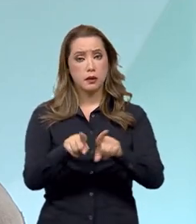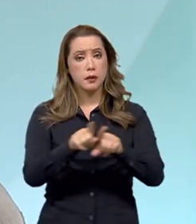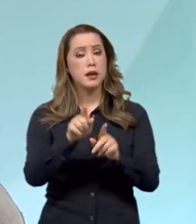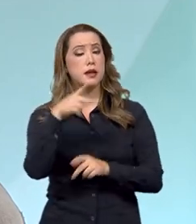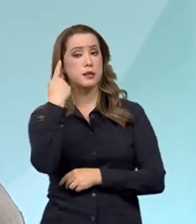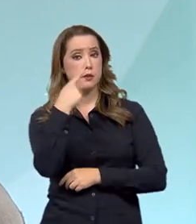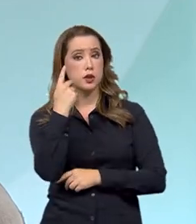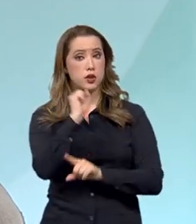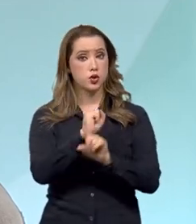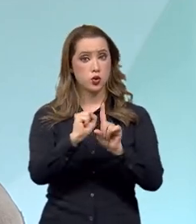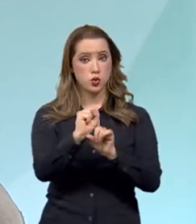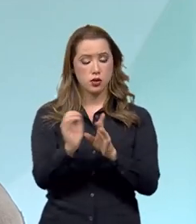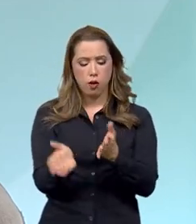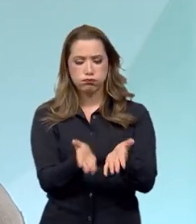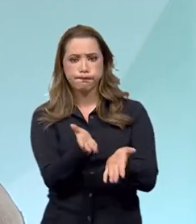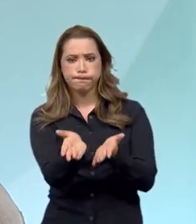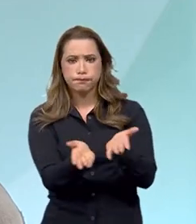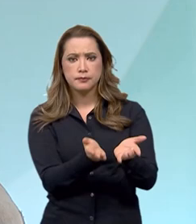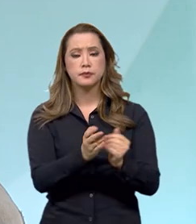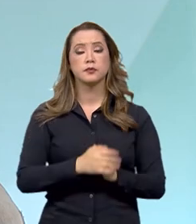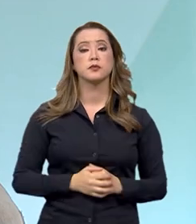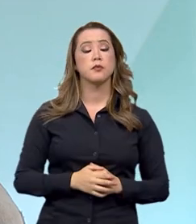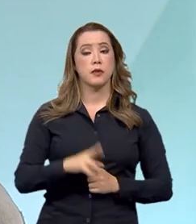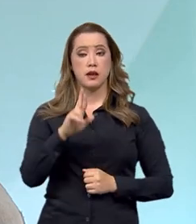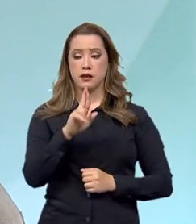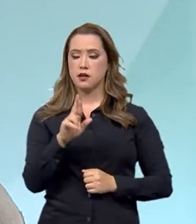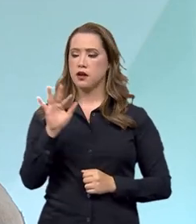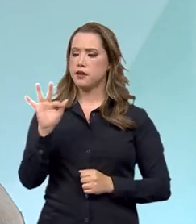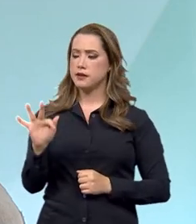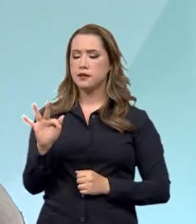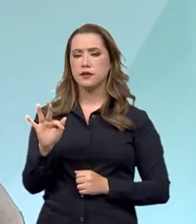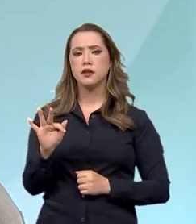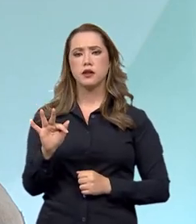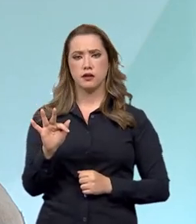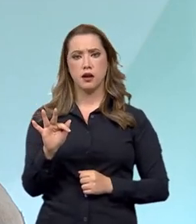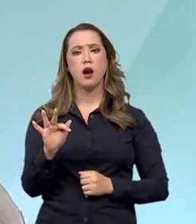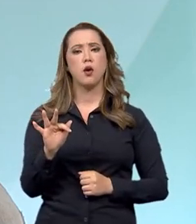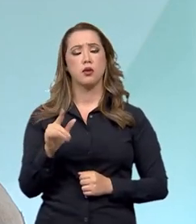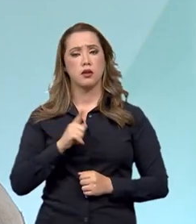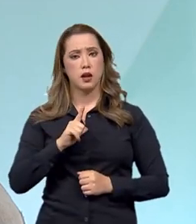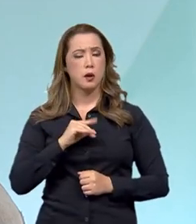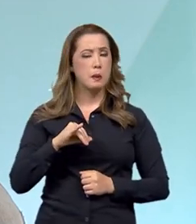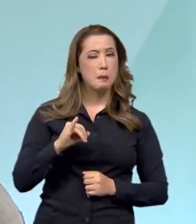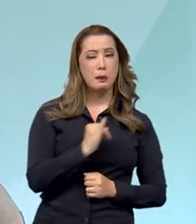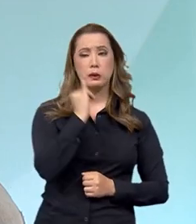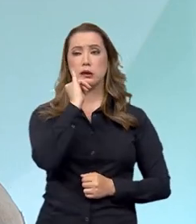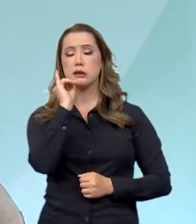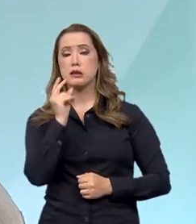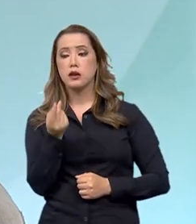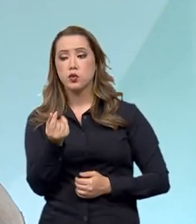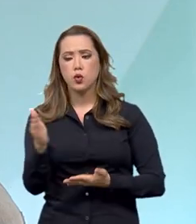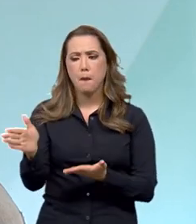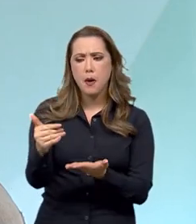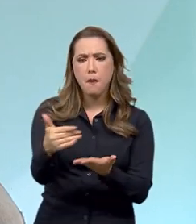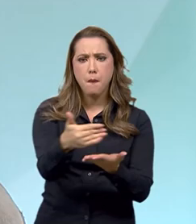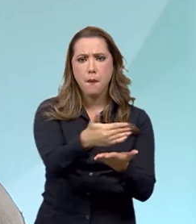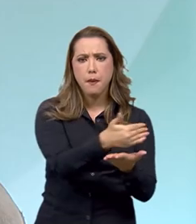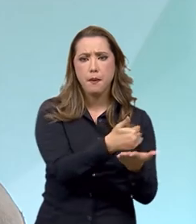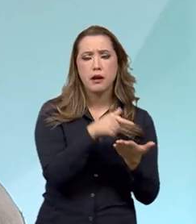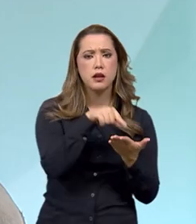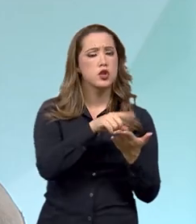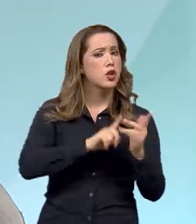sociais. E a Receita Federal, dentro dessa importância que é a arrecadação de tributos, tem batido recordes de